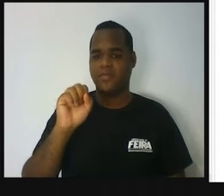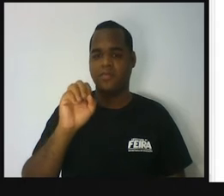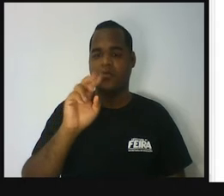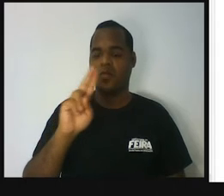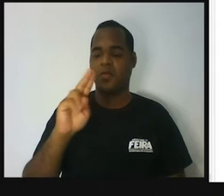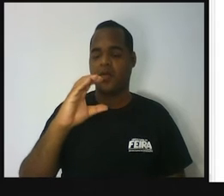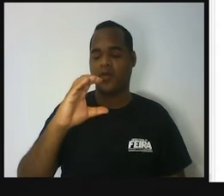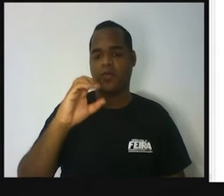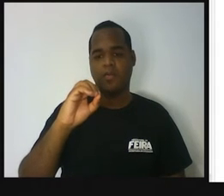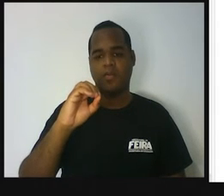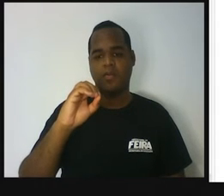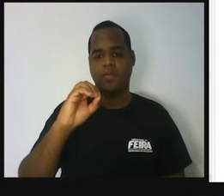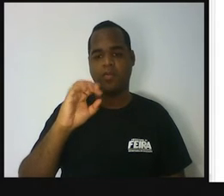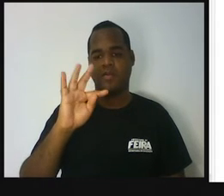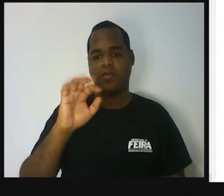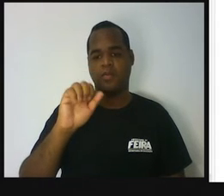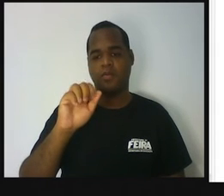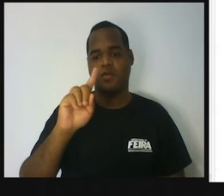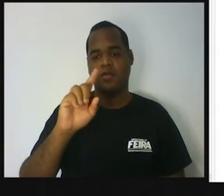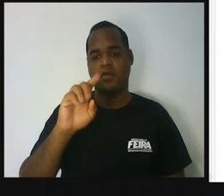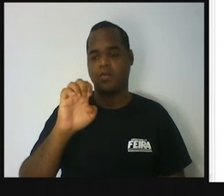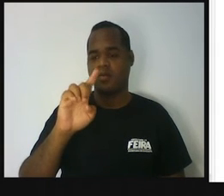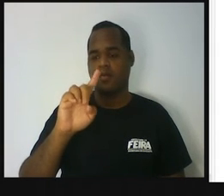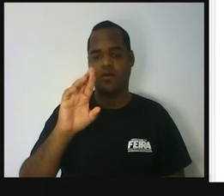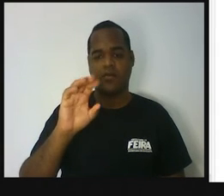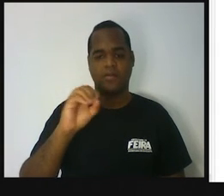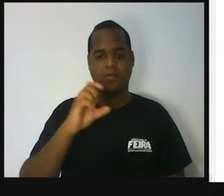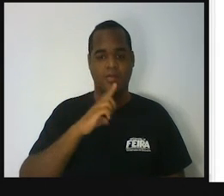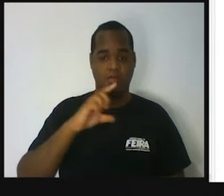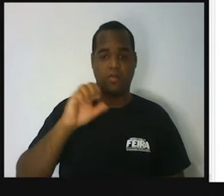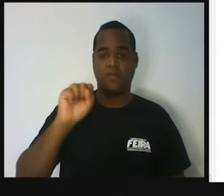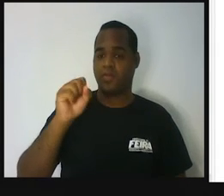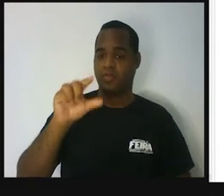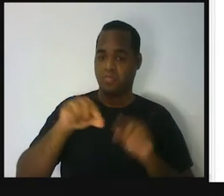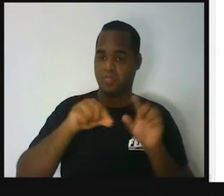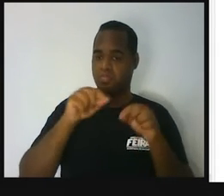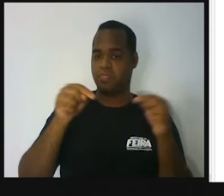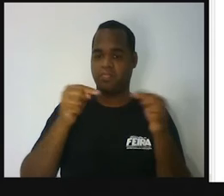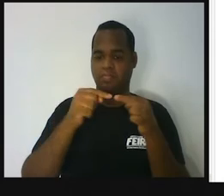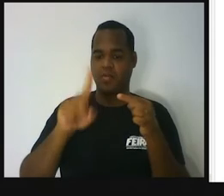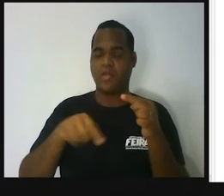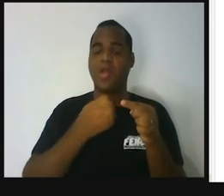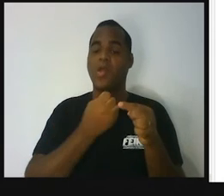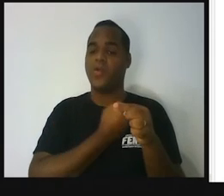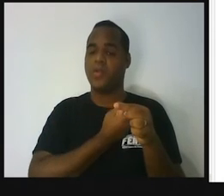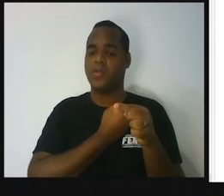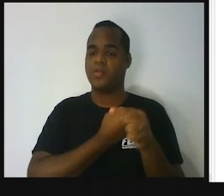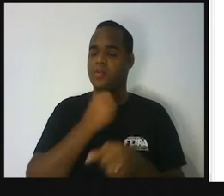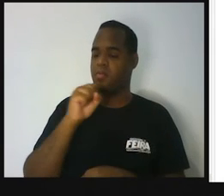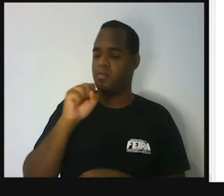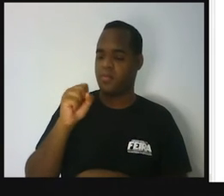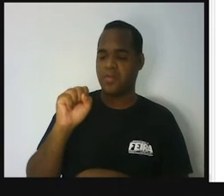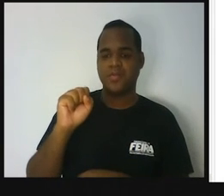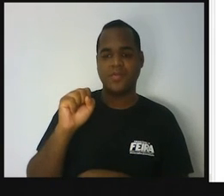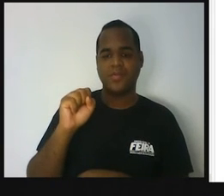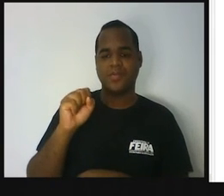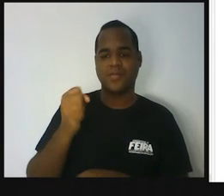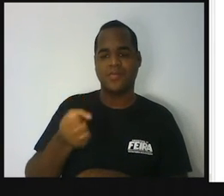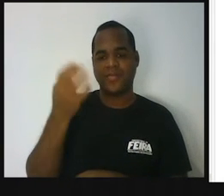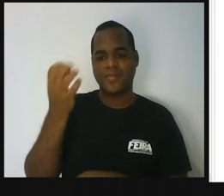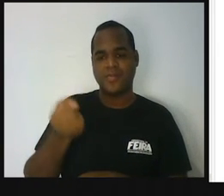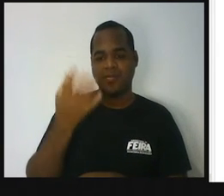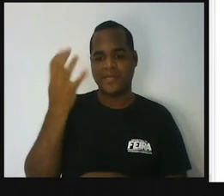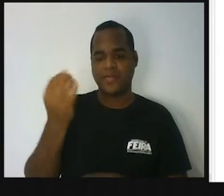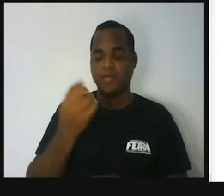Tem oito possibilidades. Mas desses oito números, quantos números